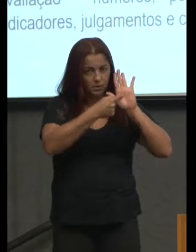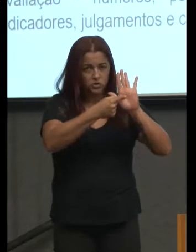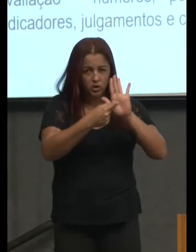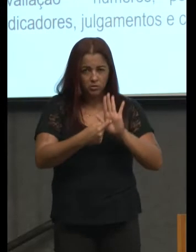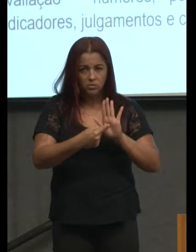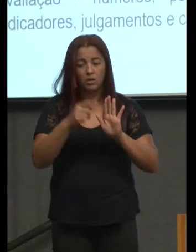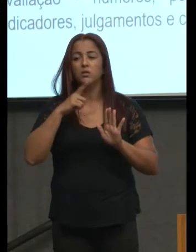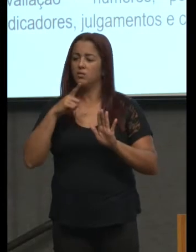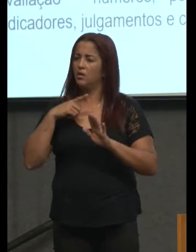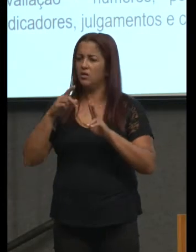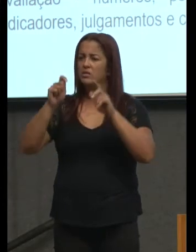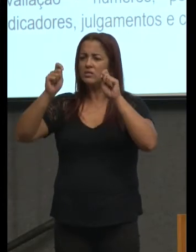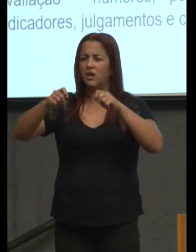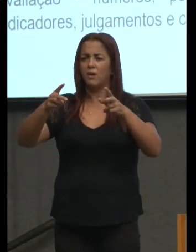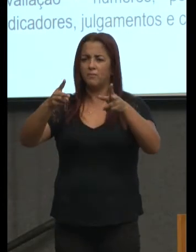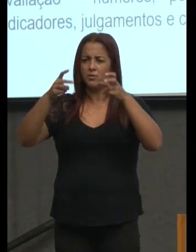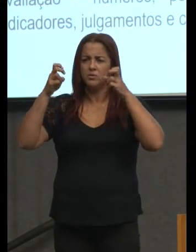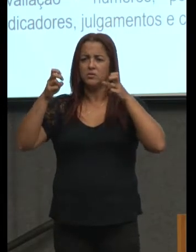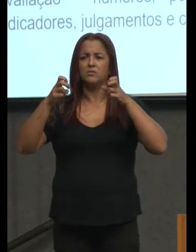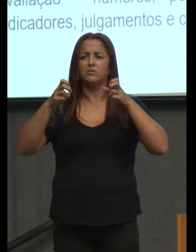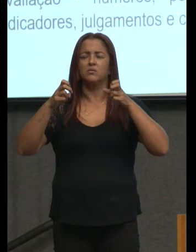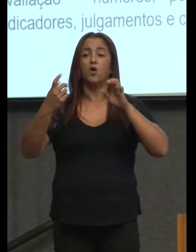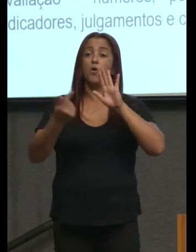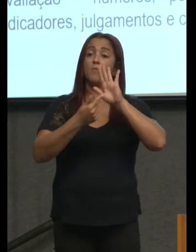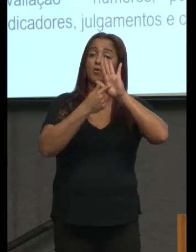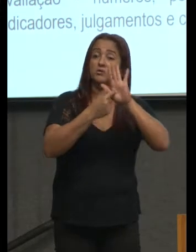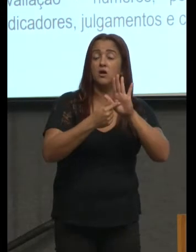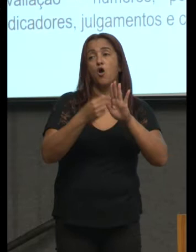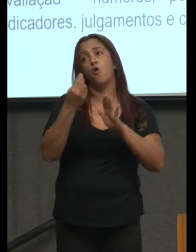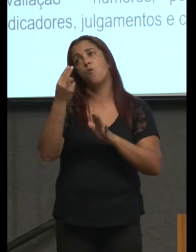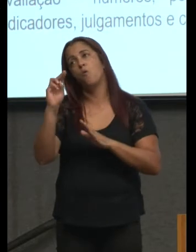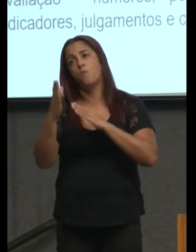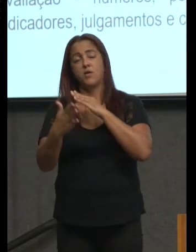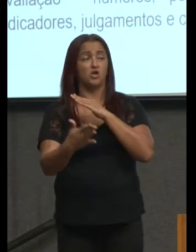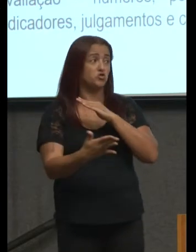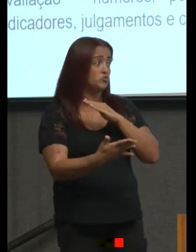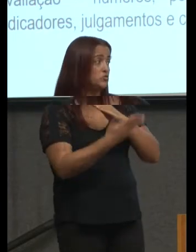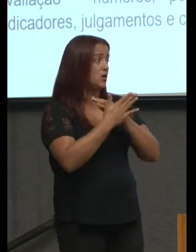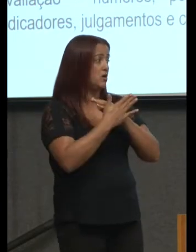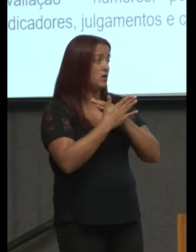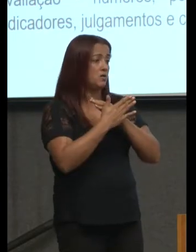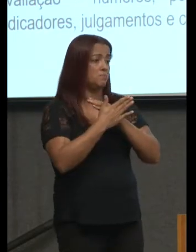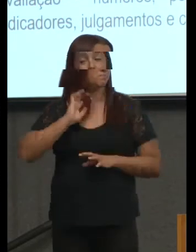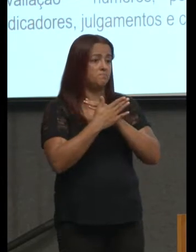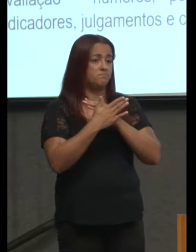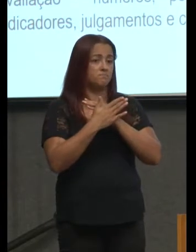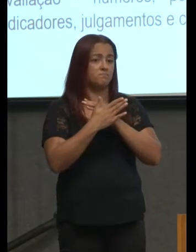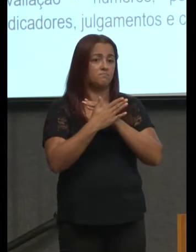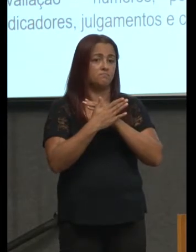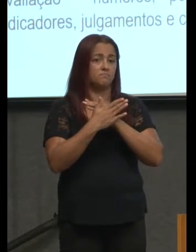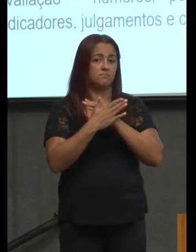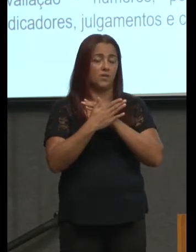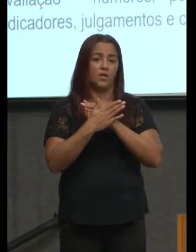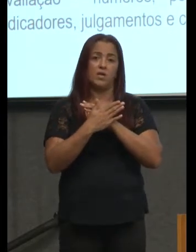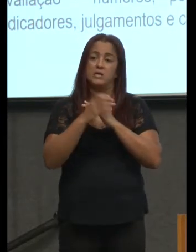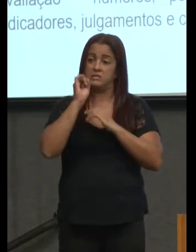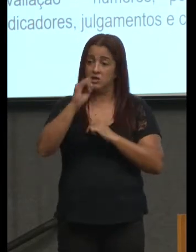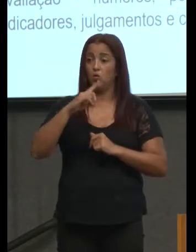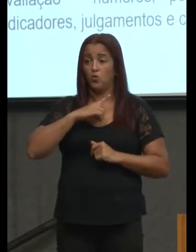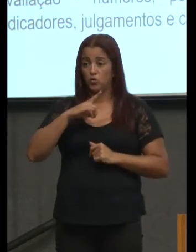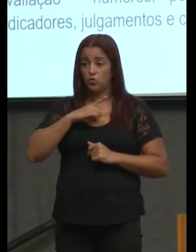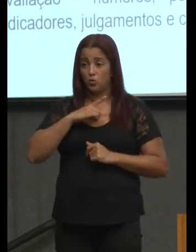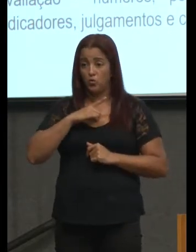poderão evidenciar ou me ajudar a a a dizer se eu estou indo numa